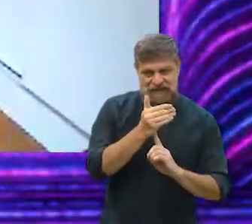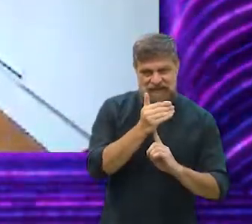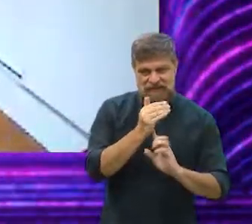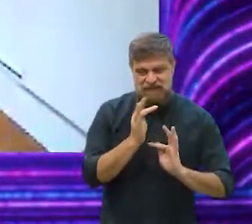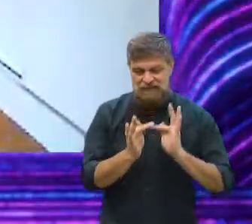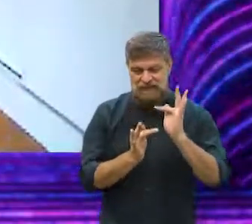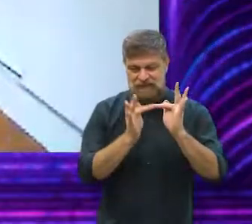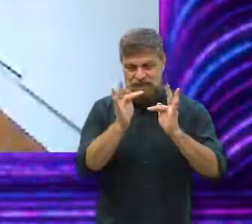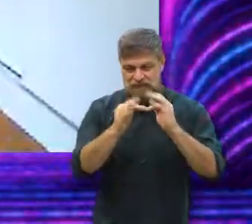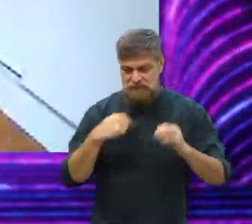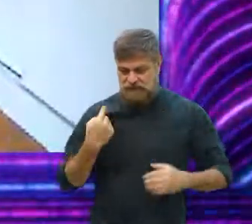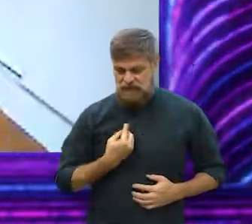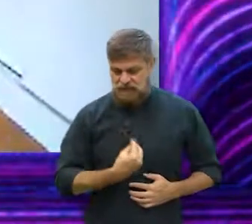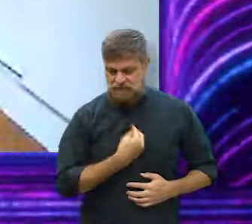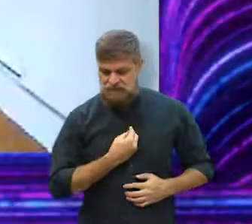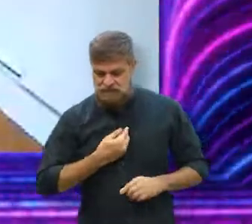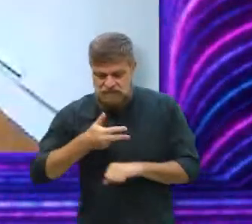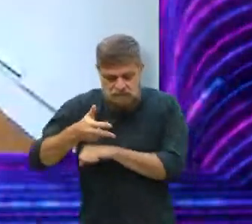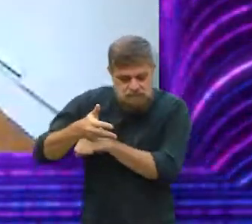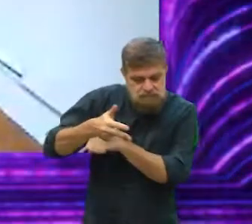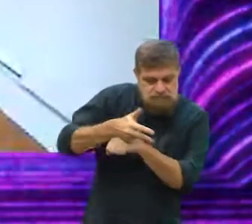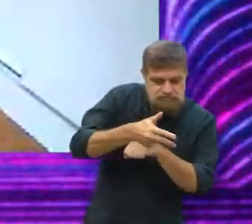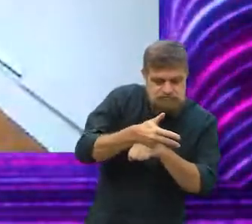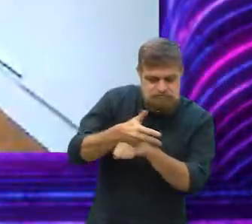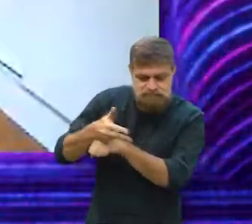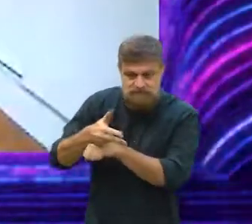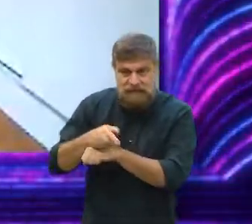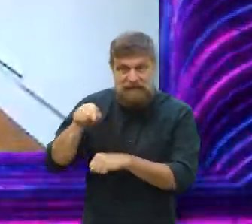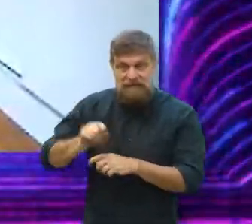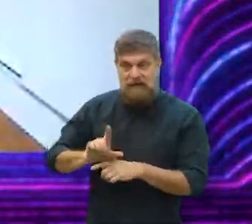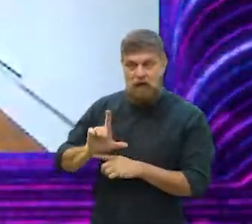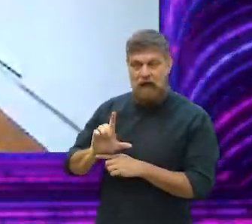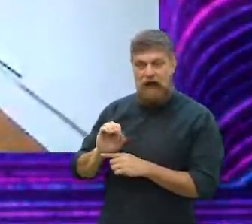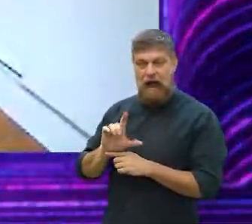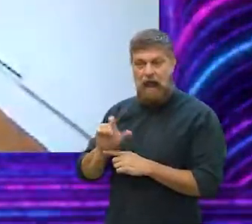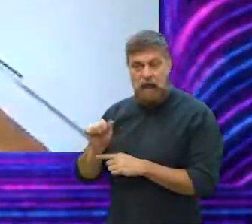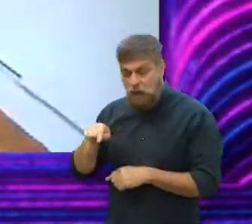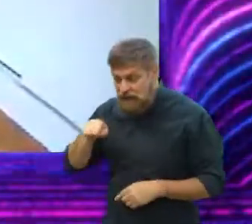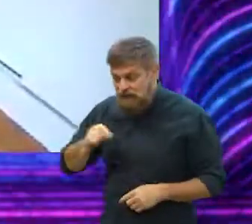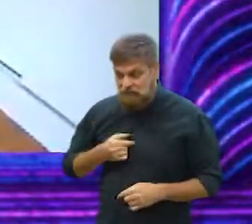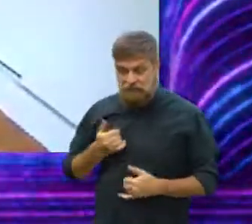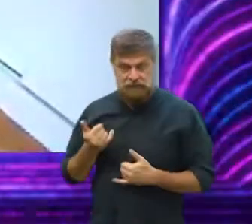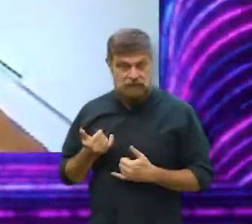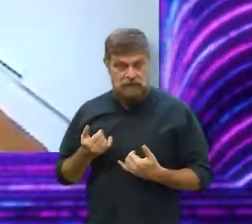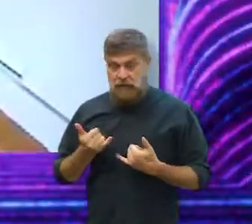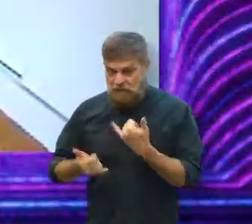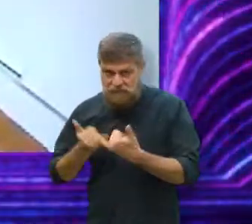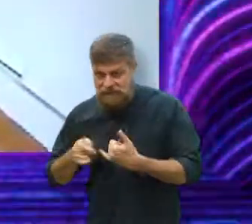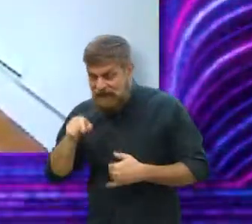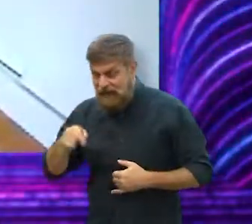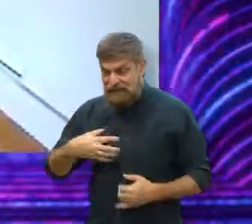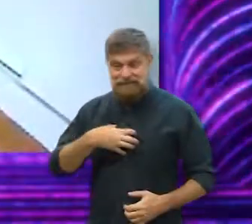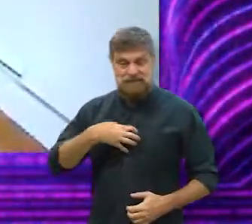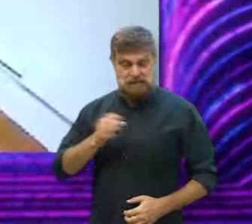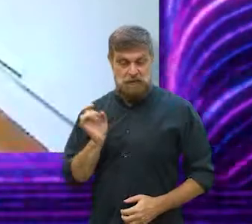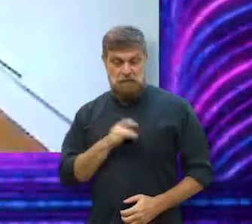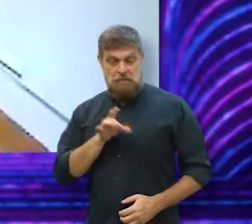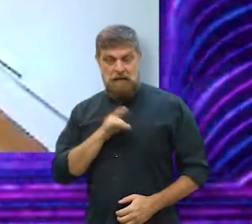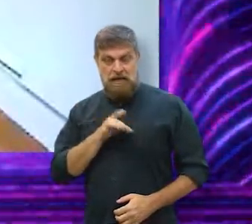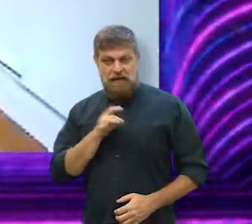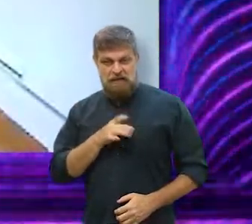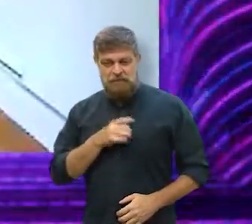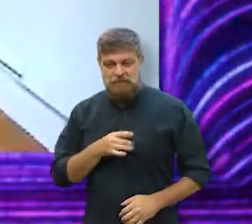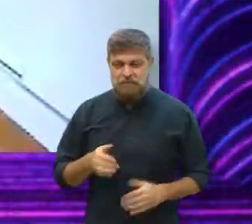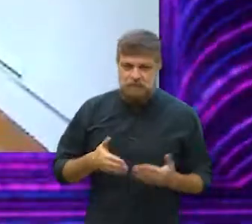a nossa vida, né? Então, ela fica com medo, assim, até uma brincadeira que eu faço. Mas acho que tem uma coisa